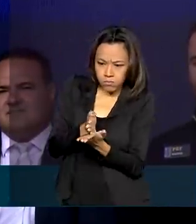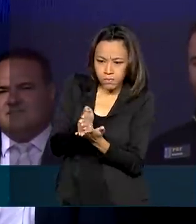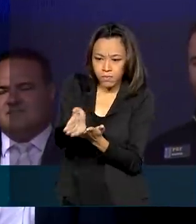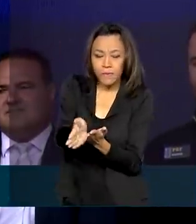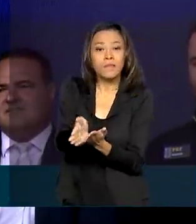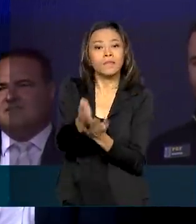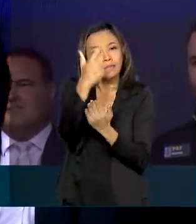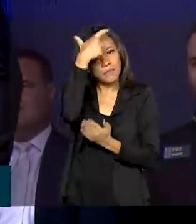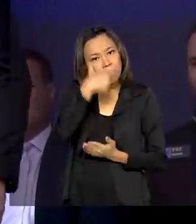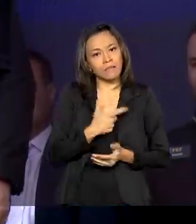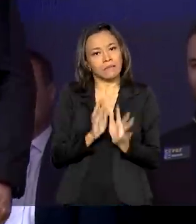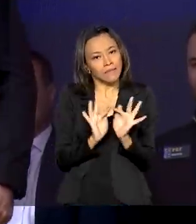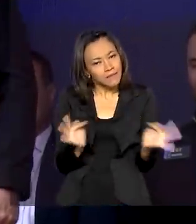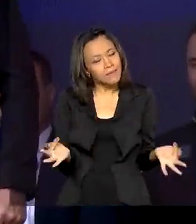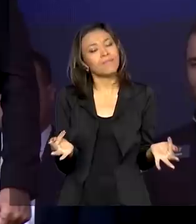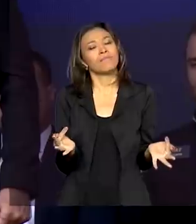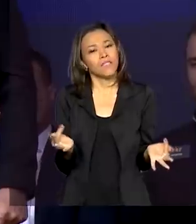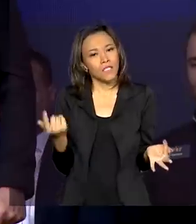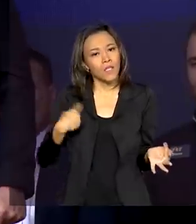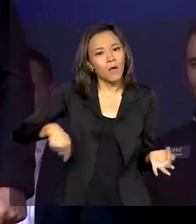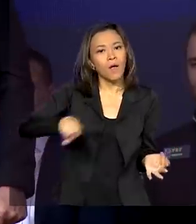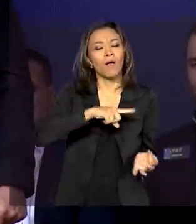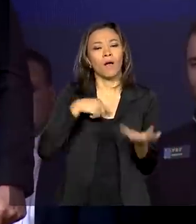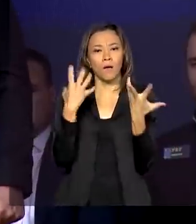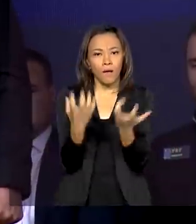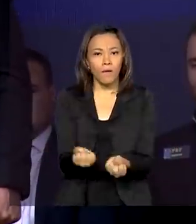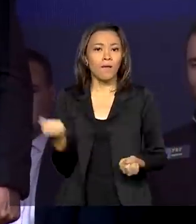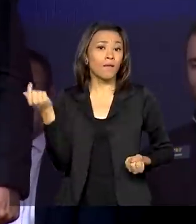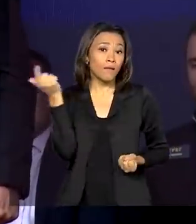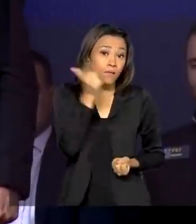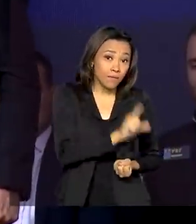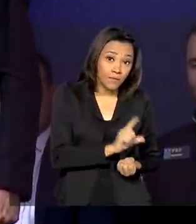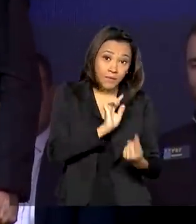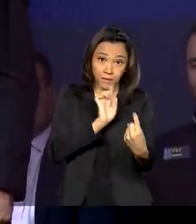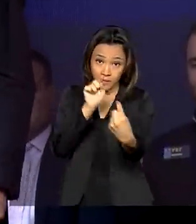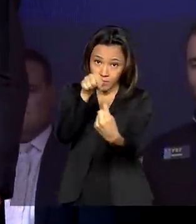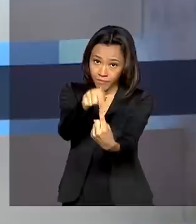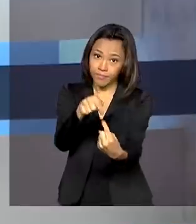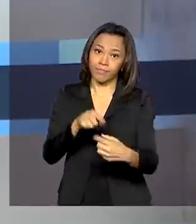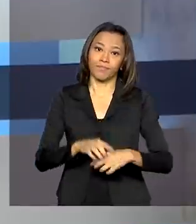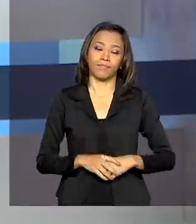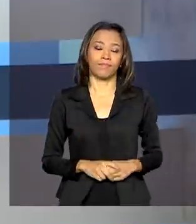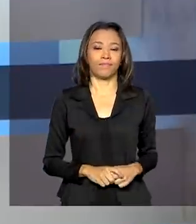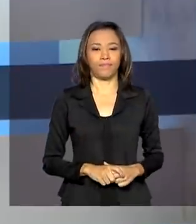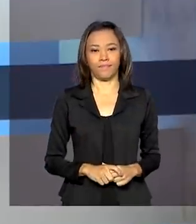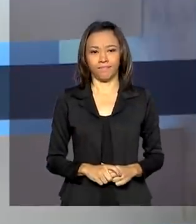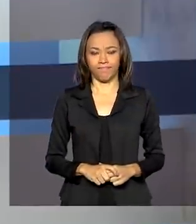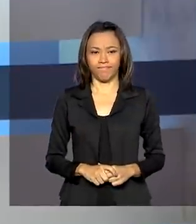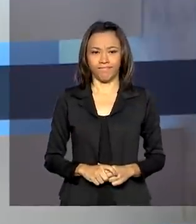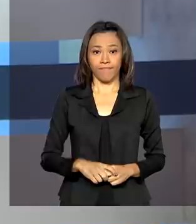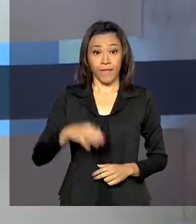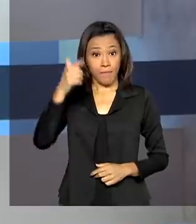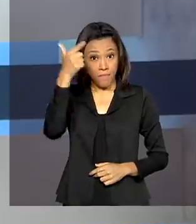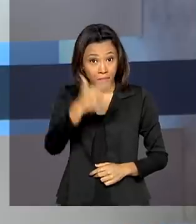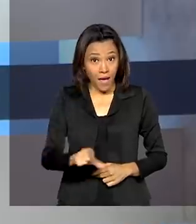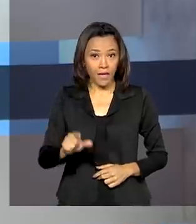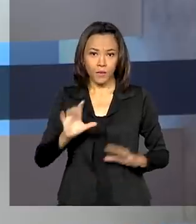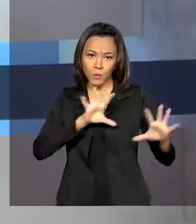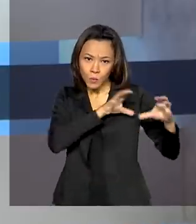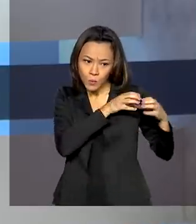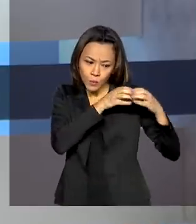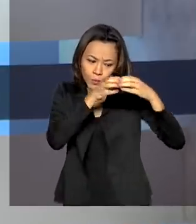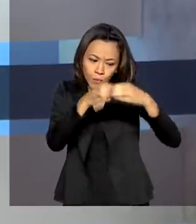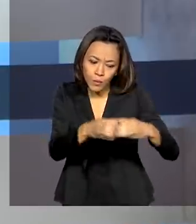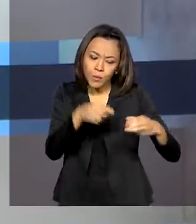humildade, nós atingiremos os nossos objetivos. Mais uma fase da Operação